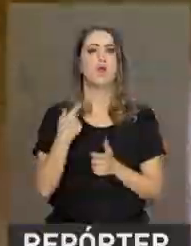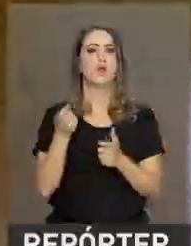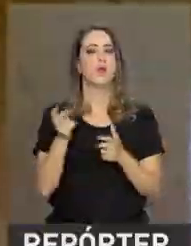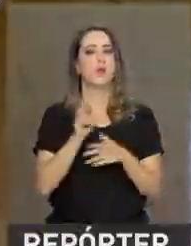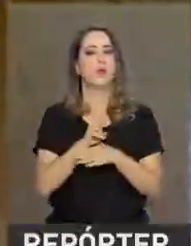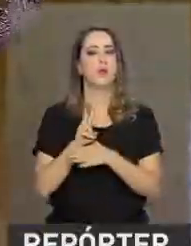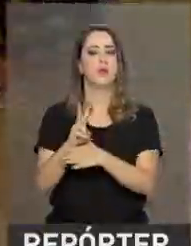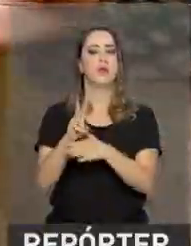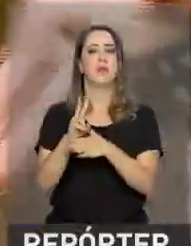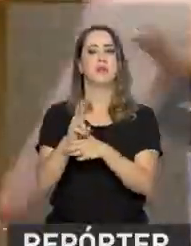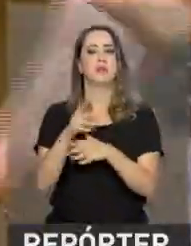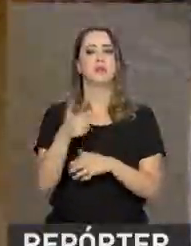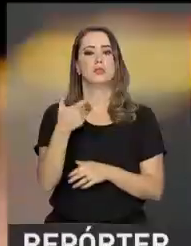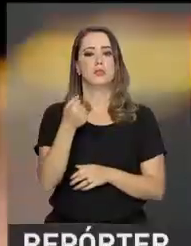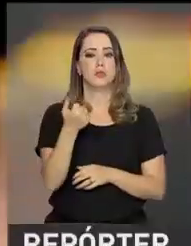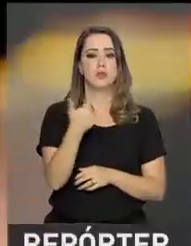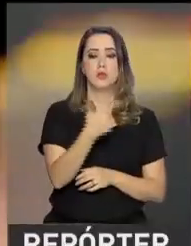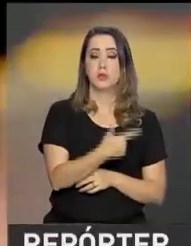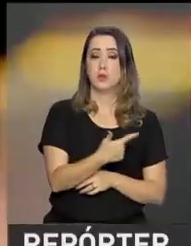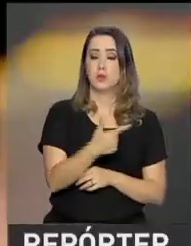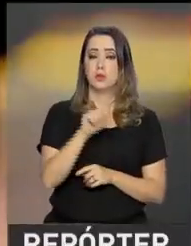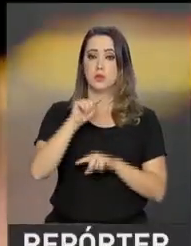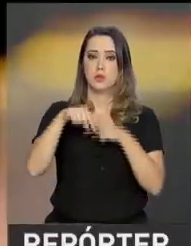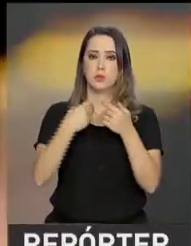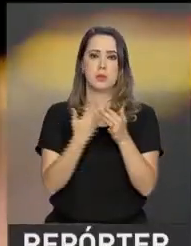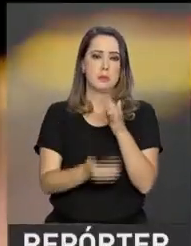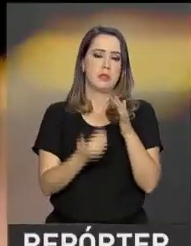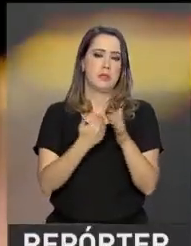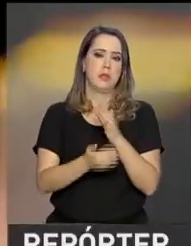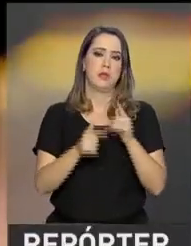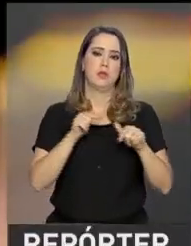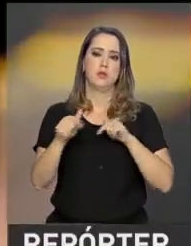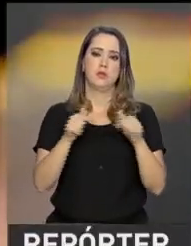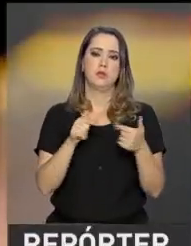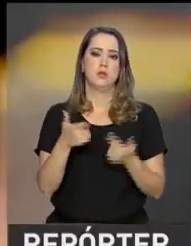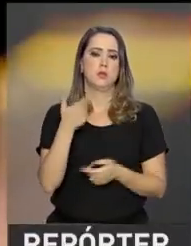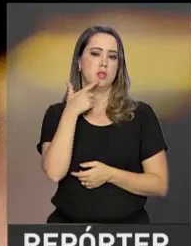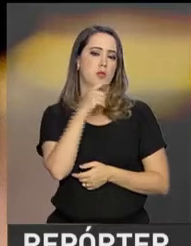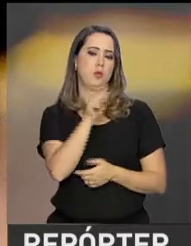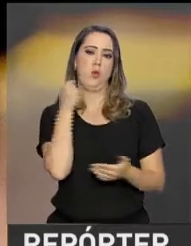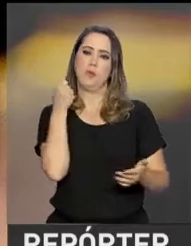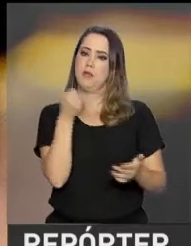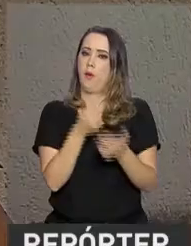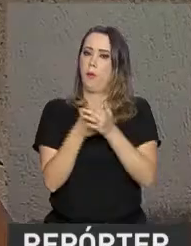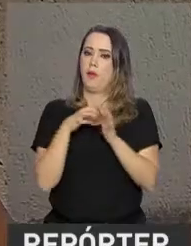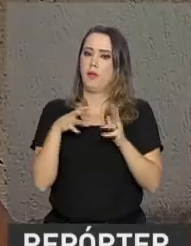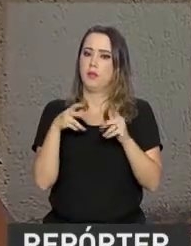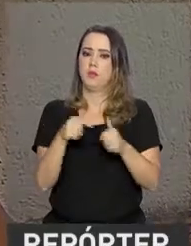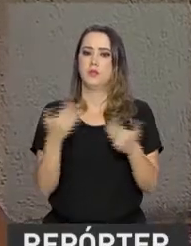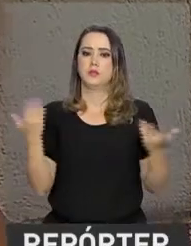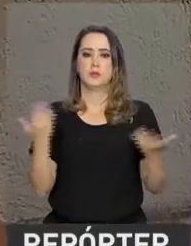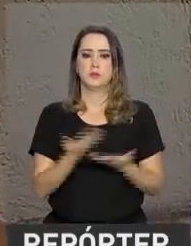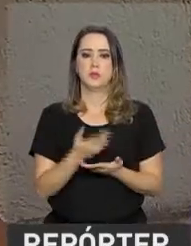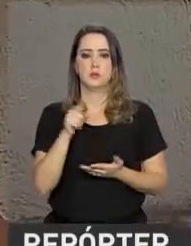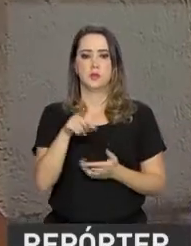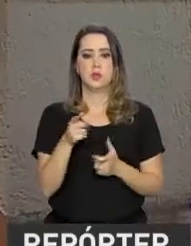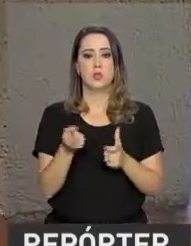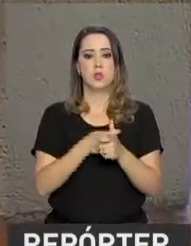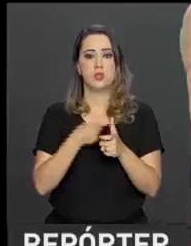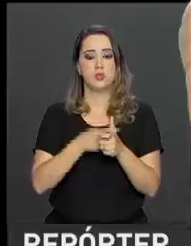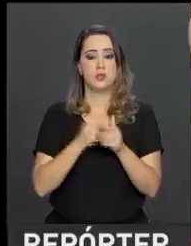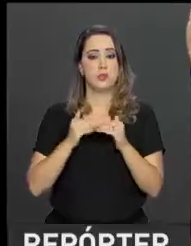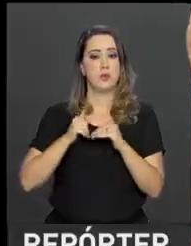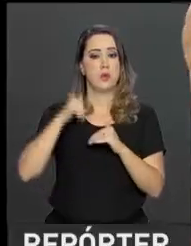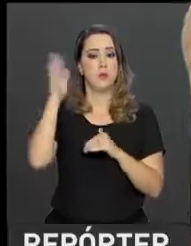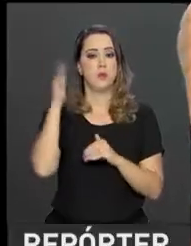consignados em 2012. Mas em seguida perdeu o emprego e não conseguiu honrar o pagamento. Hoje, a dívida já